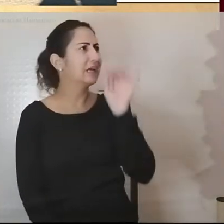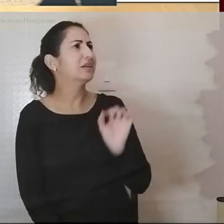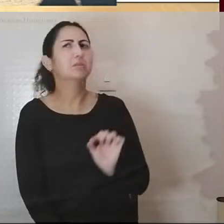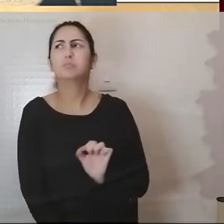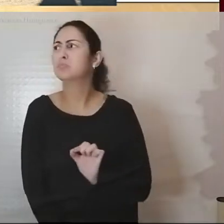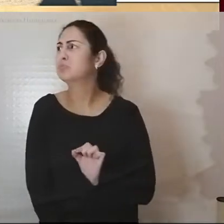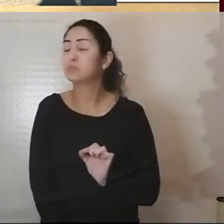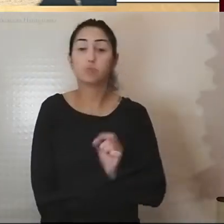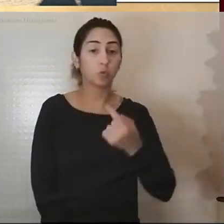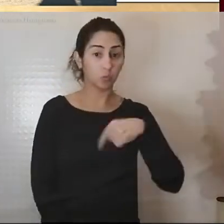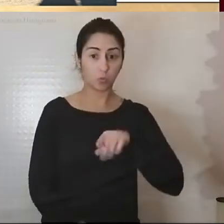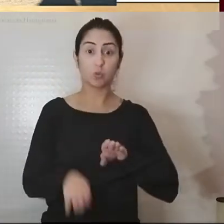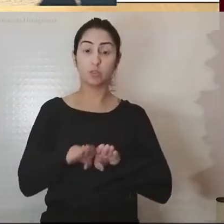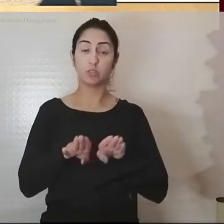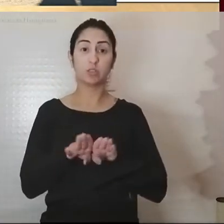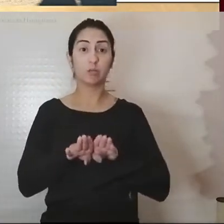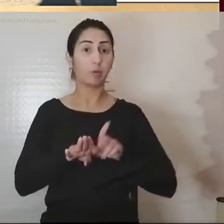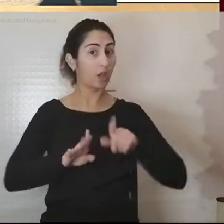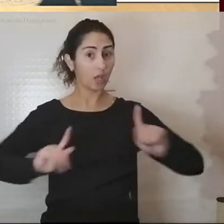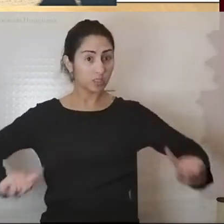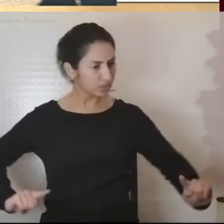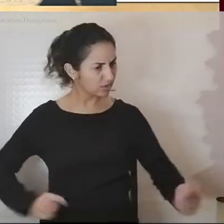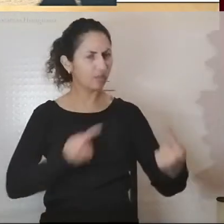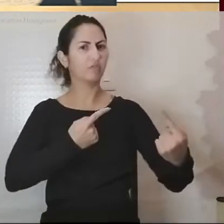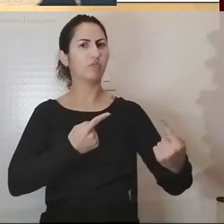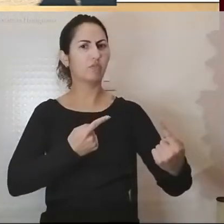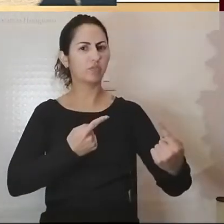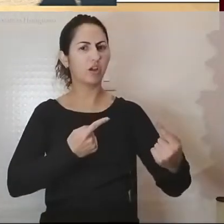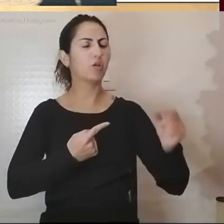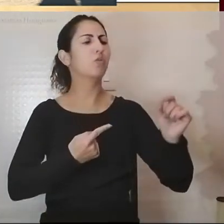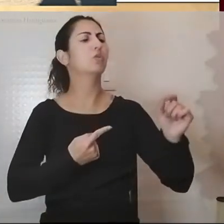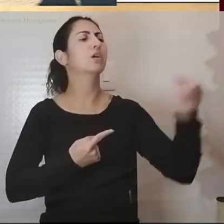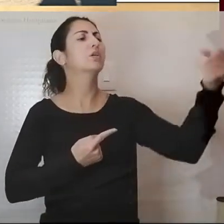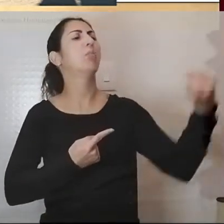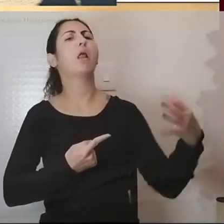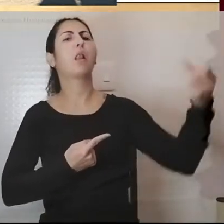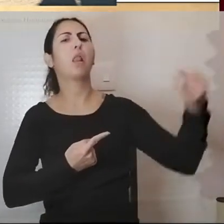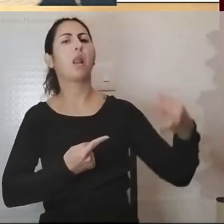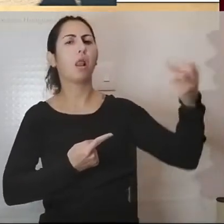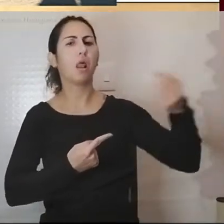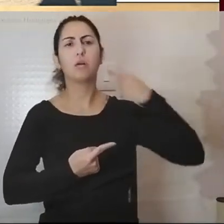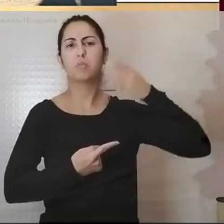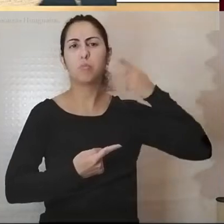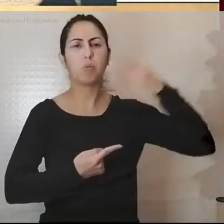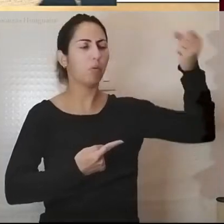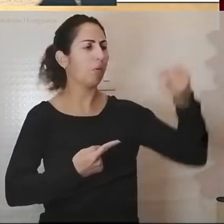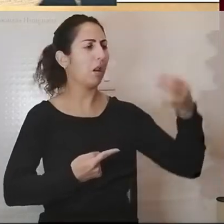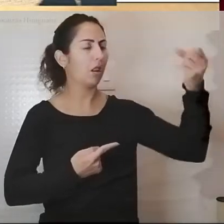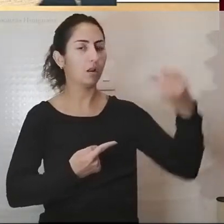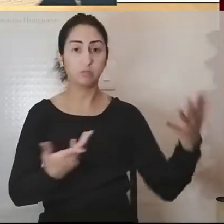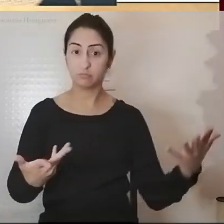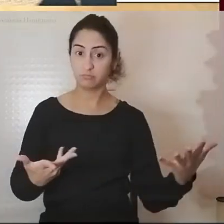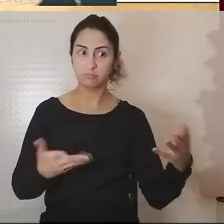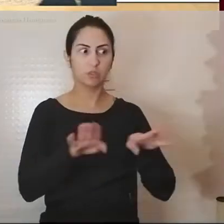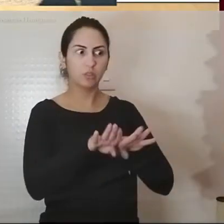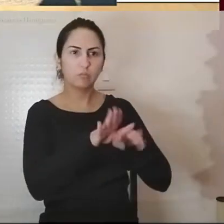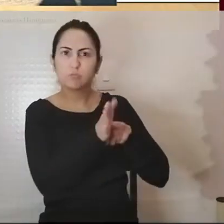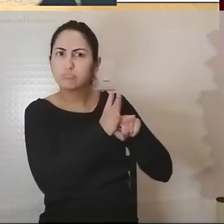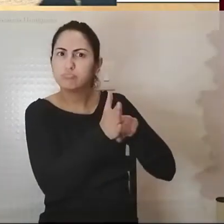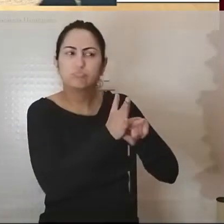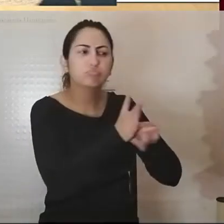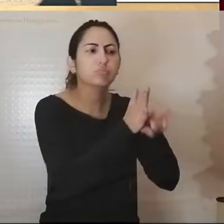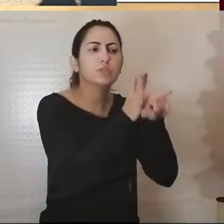Somos projetados a desafiar os discursos hegemónicos e politicamente corretos, a investigar, a